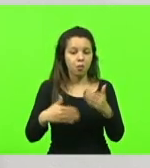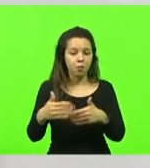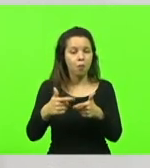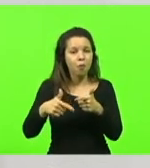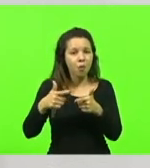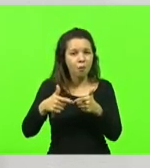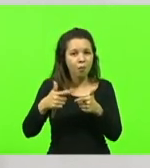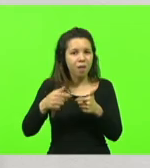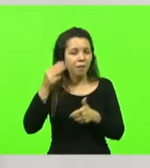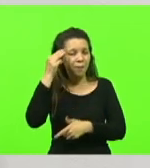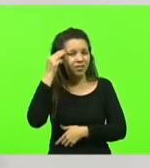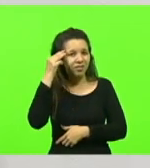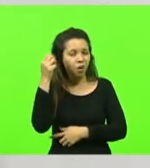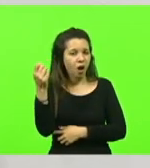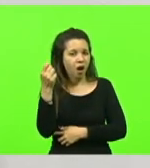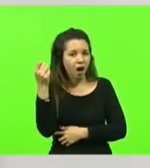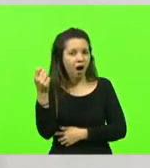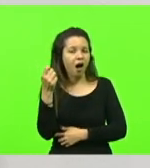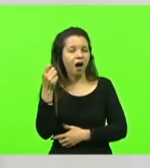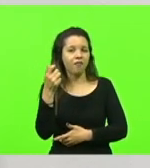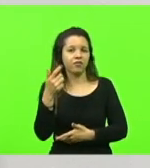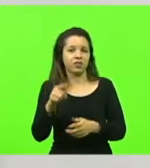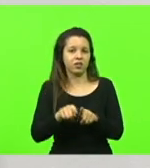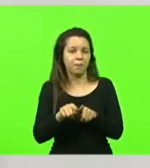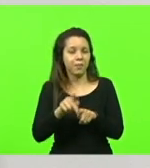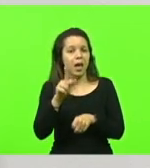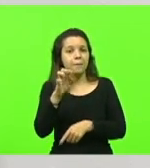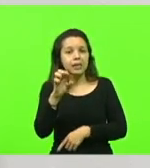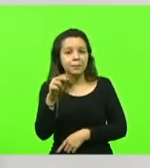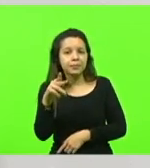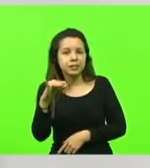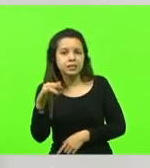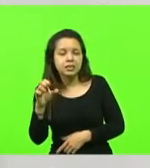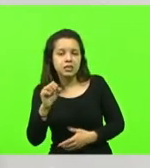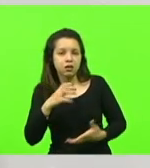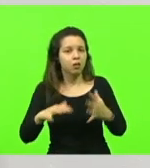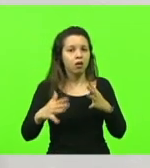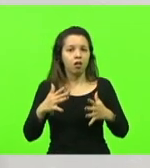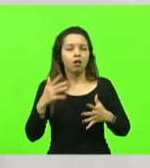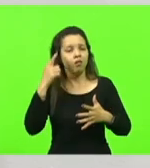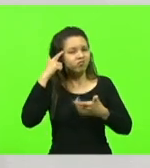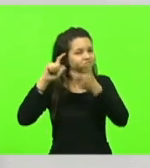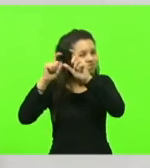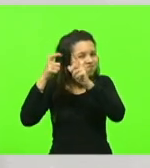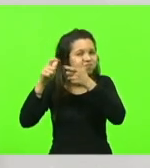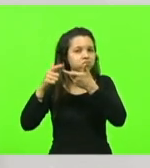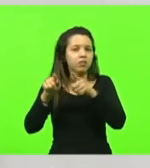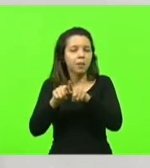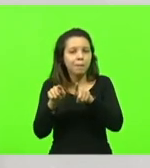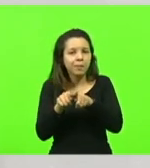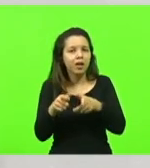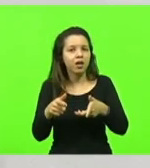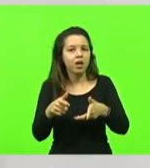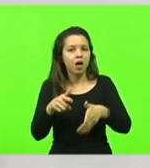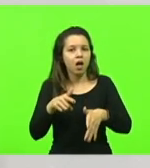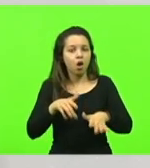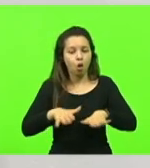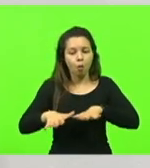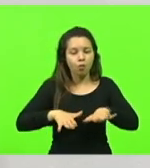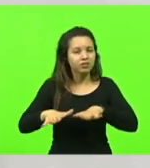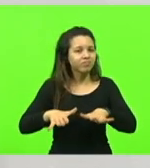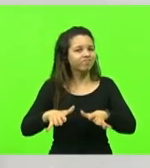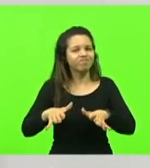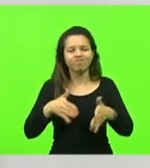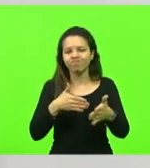deficiência mental, epilepsia, dificuldade de locomoção, enfim, a gente sabe quanto que